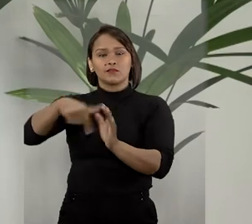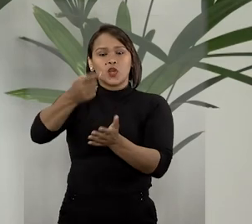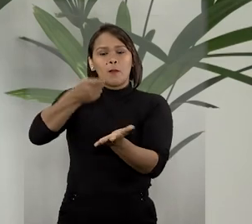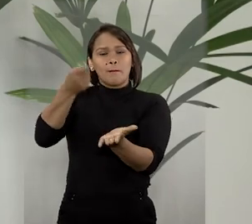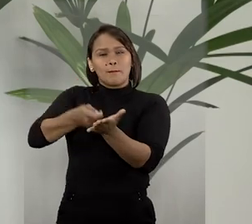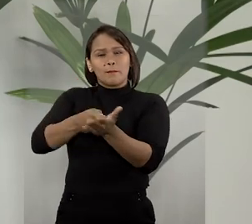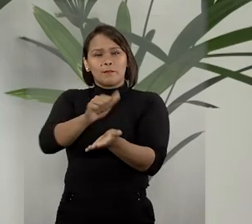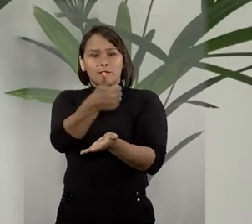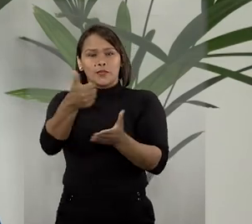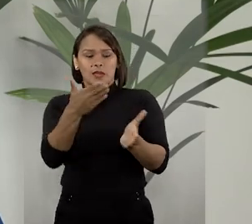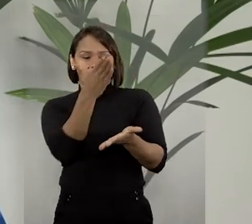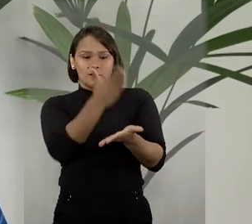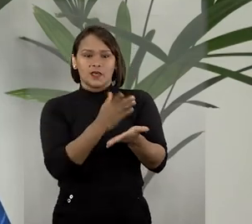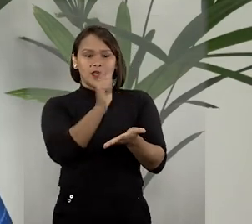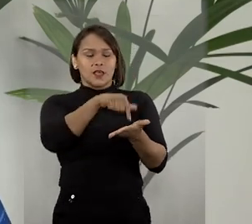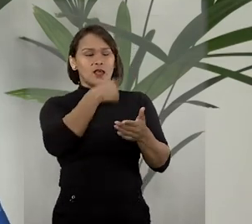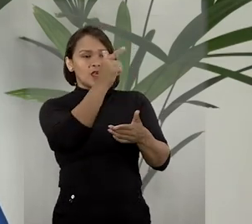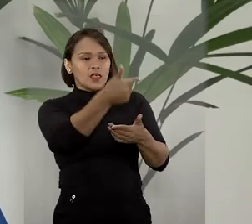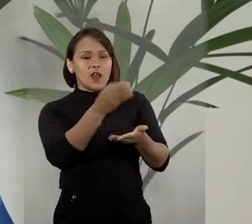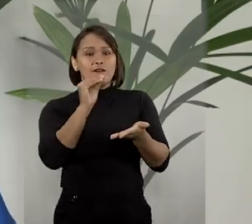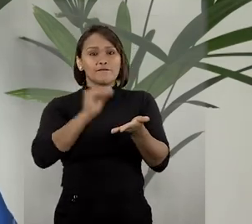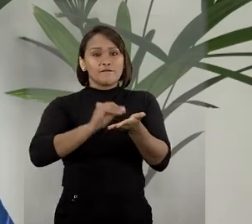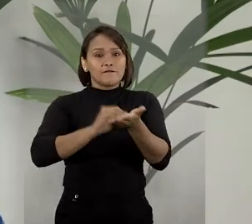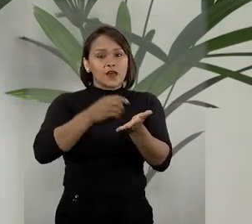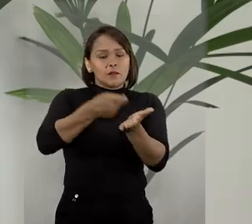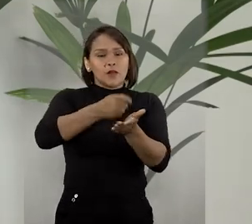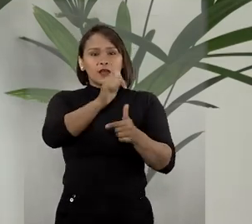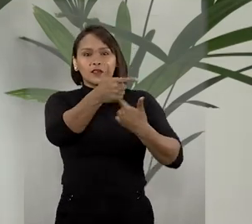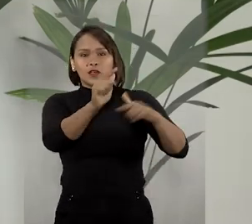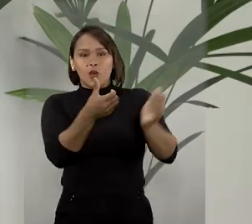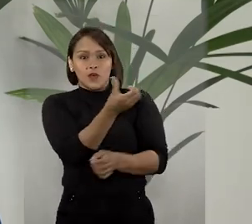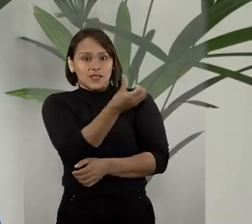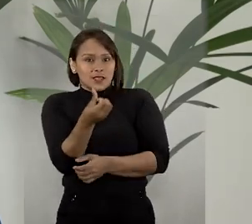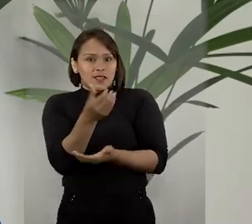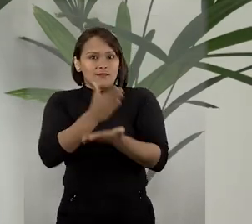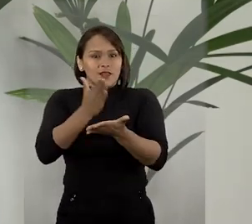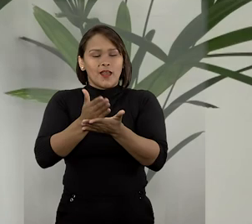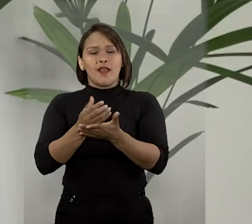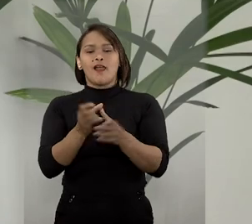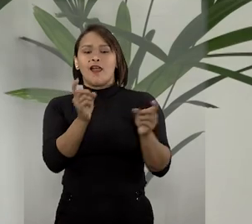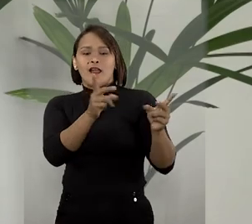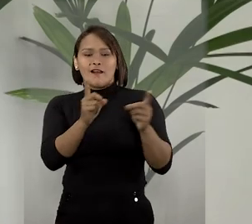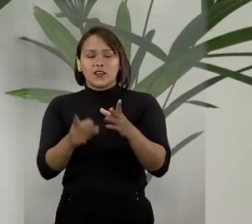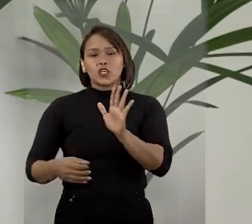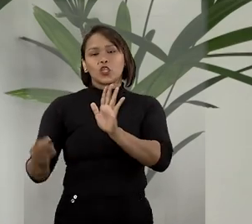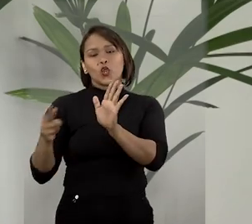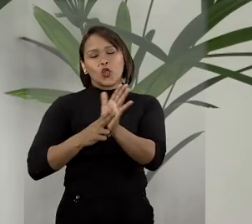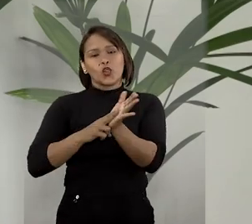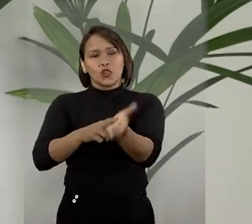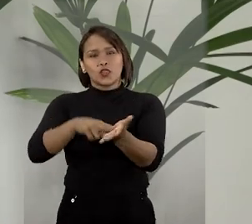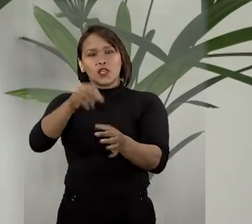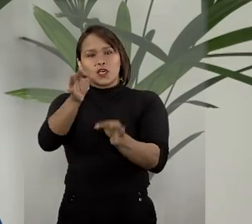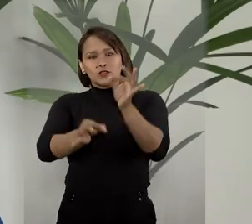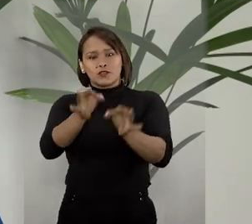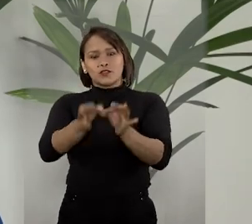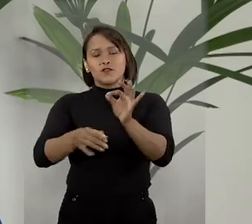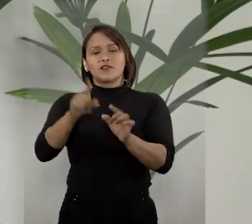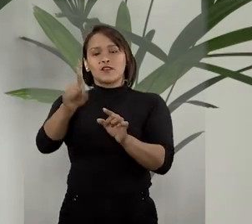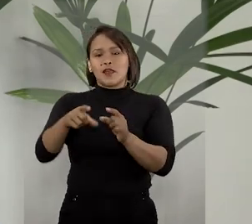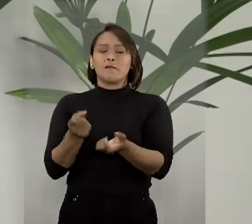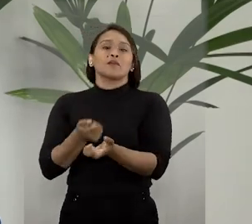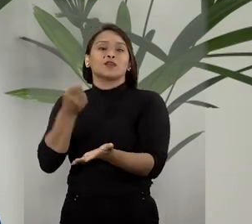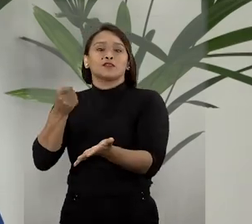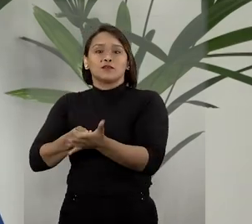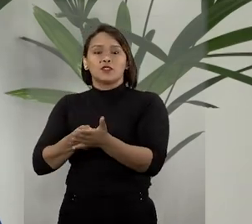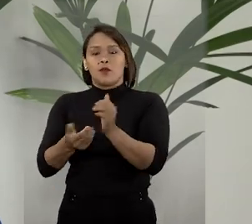depois do pagamento da primeira delas. Diante do não pagamento das outras parcelas, a vendedora notificou extrajudicialmente o